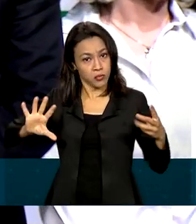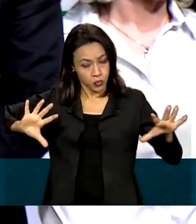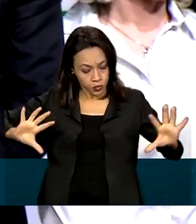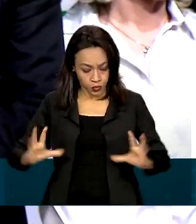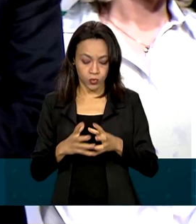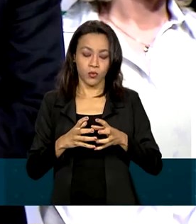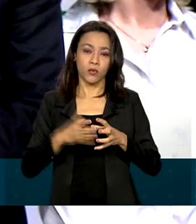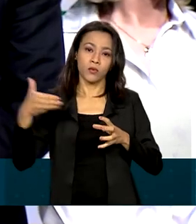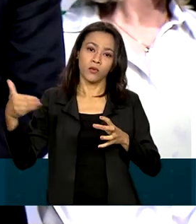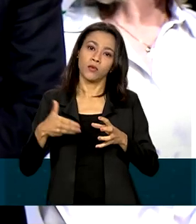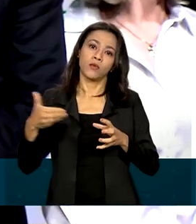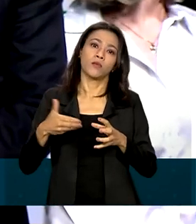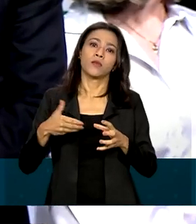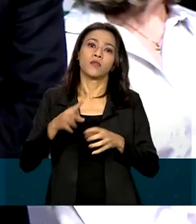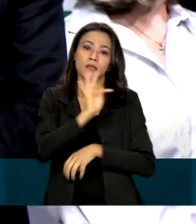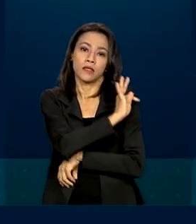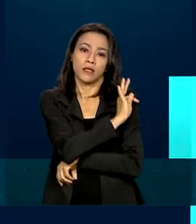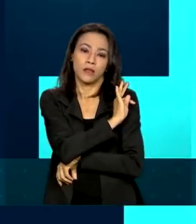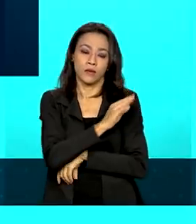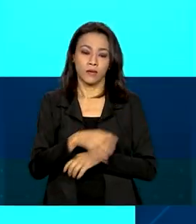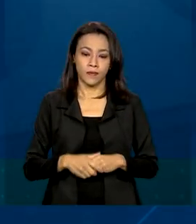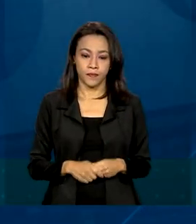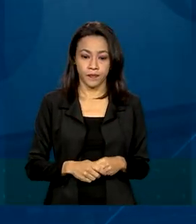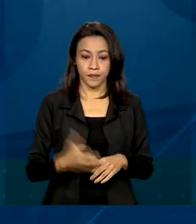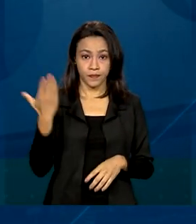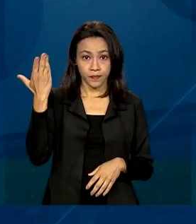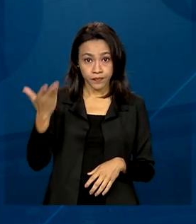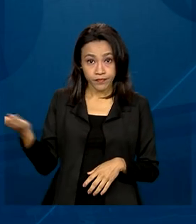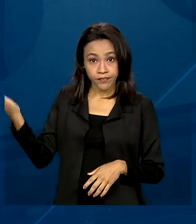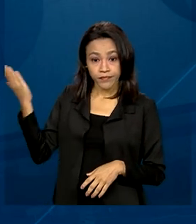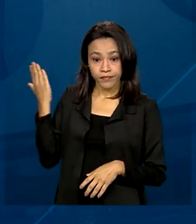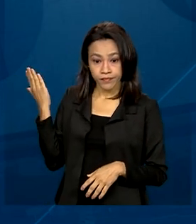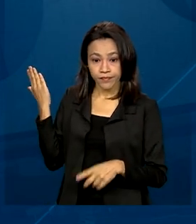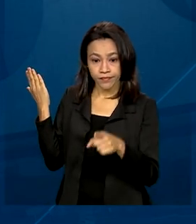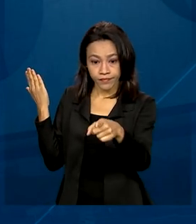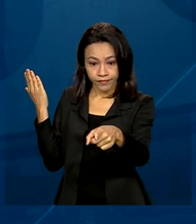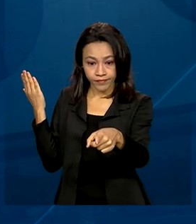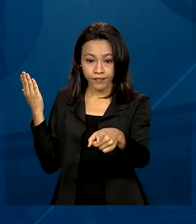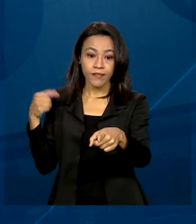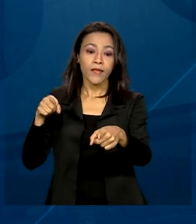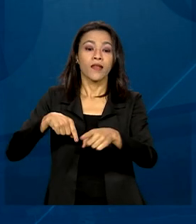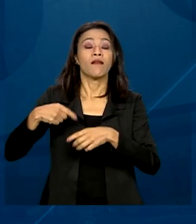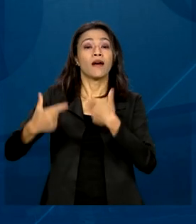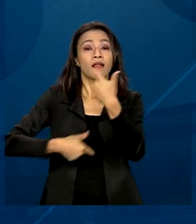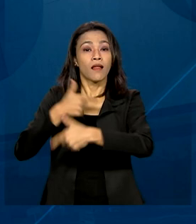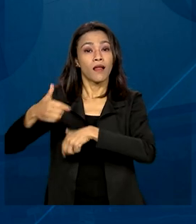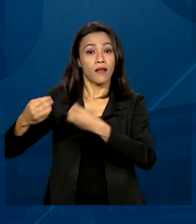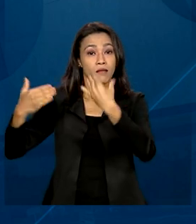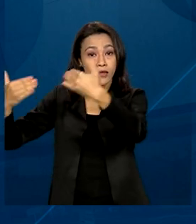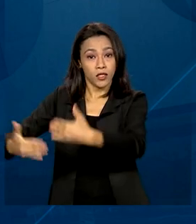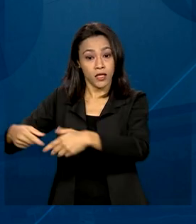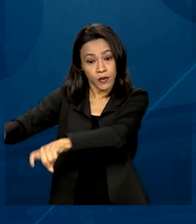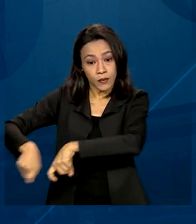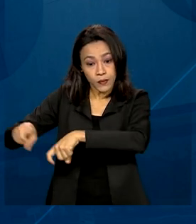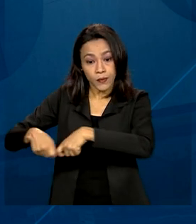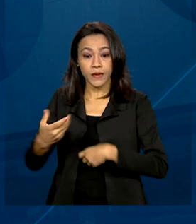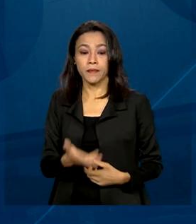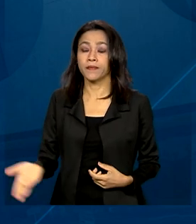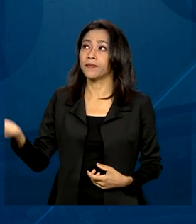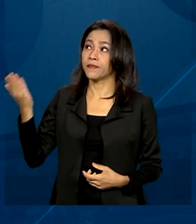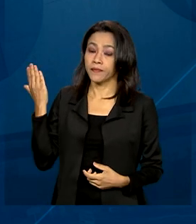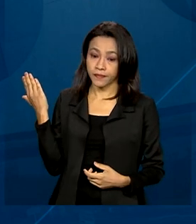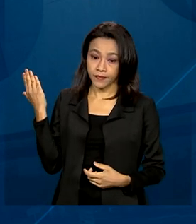integrantes dos grupos técnicos. A senadora Cátia Abreu na agricultura, pecuária e abastecimento, o governador